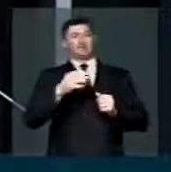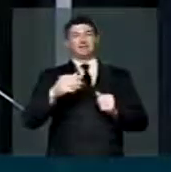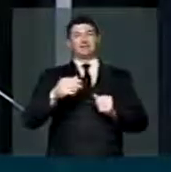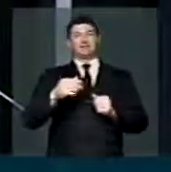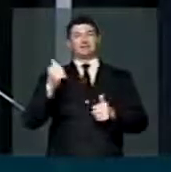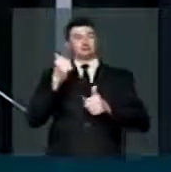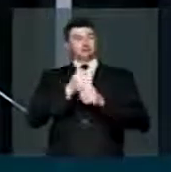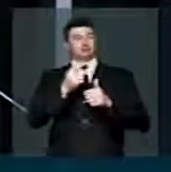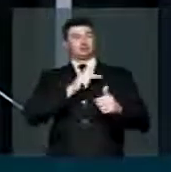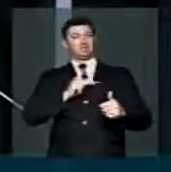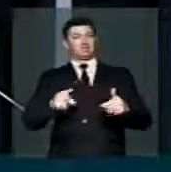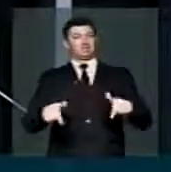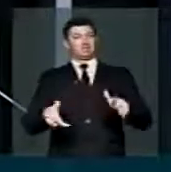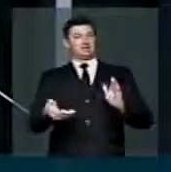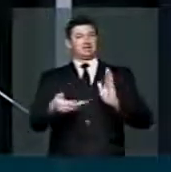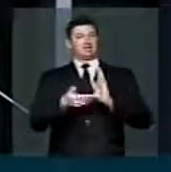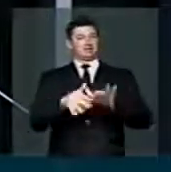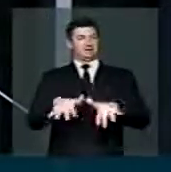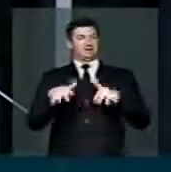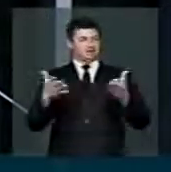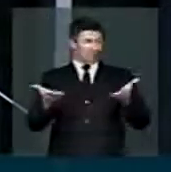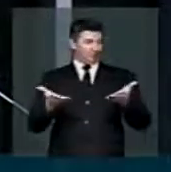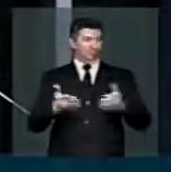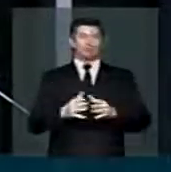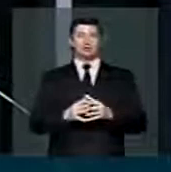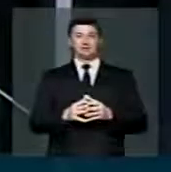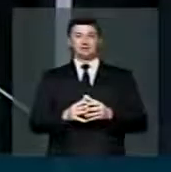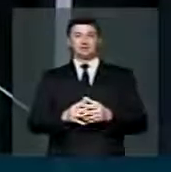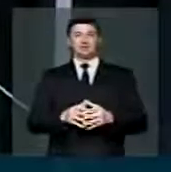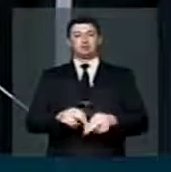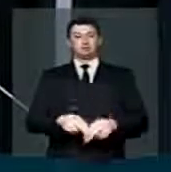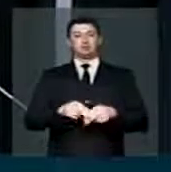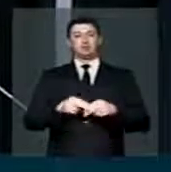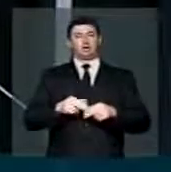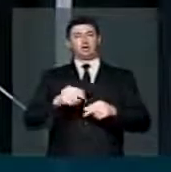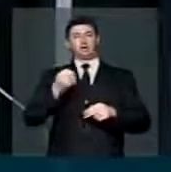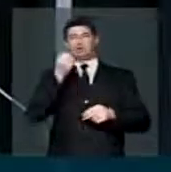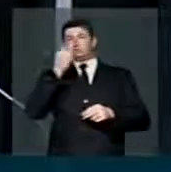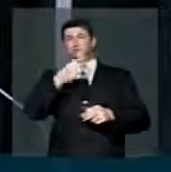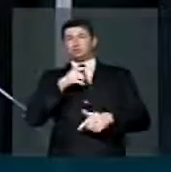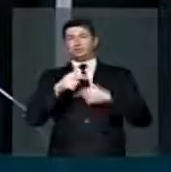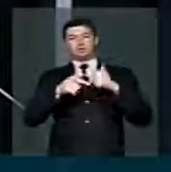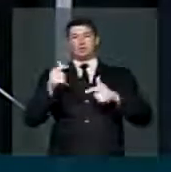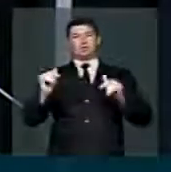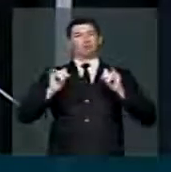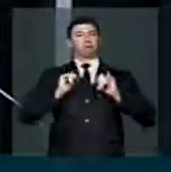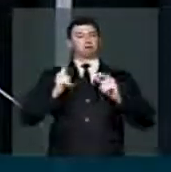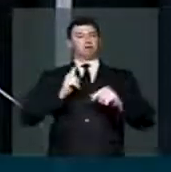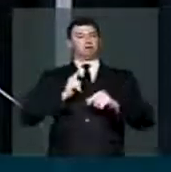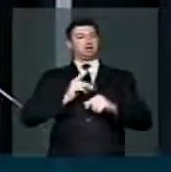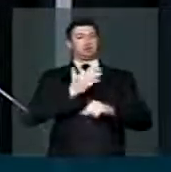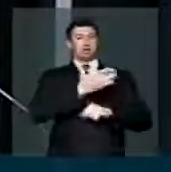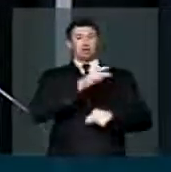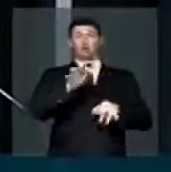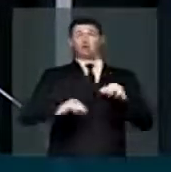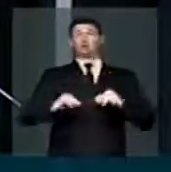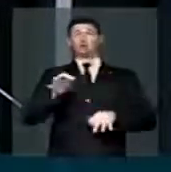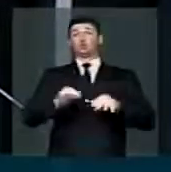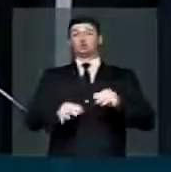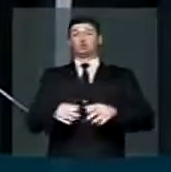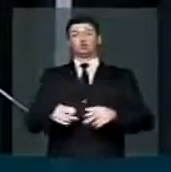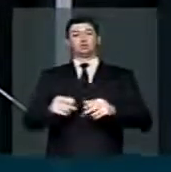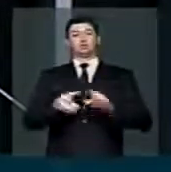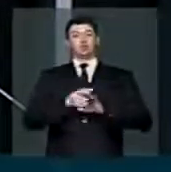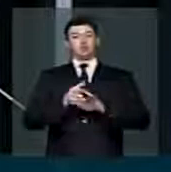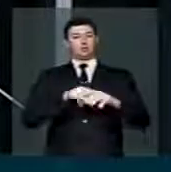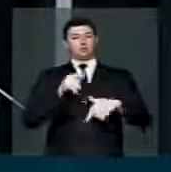ocupa a presidência da sessão, pela maneira democrática, imparcial e justa que